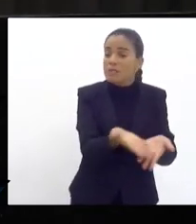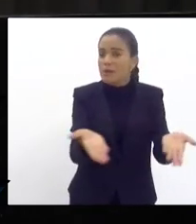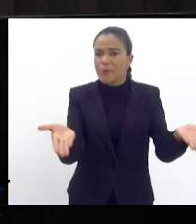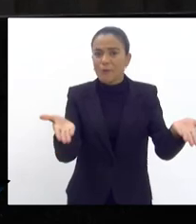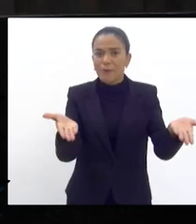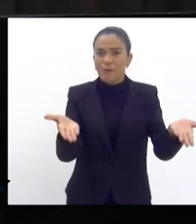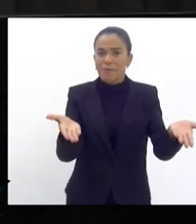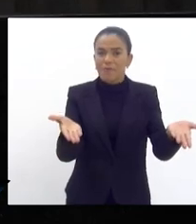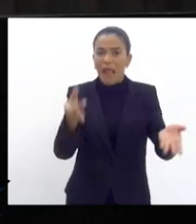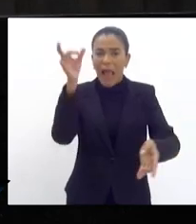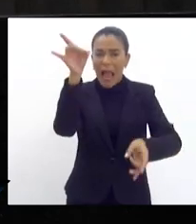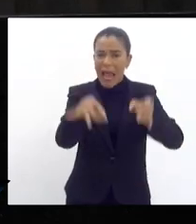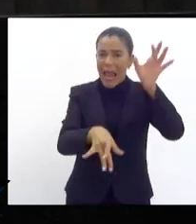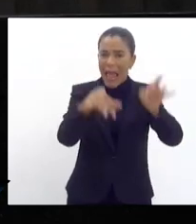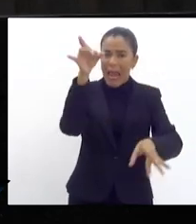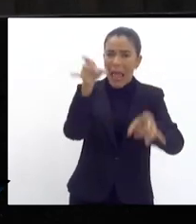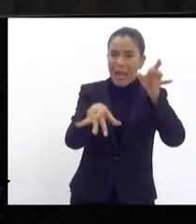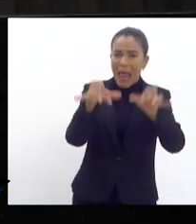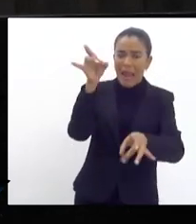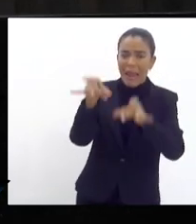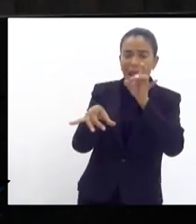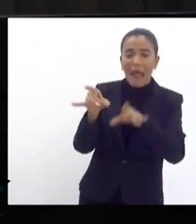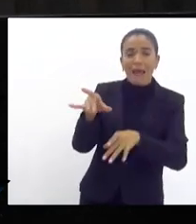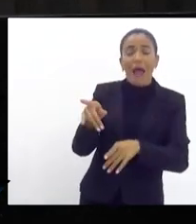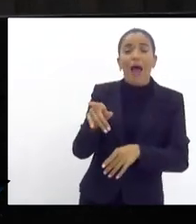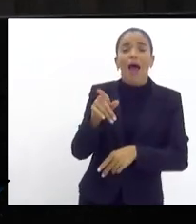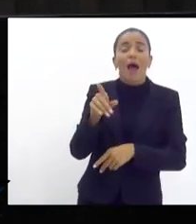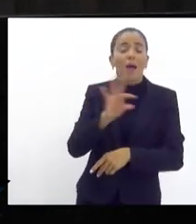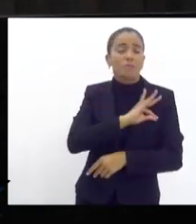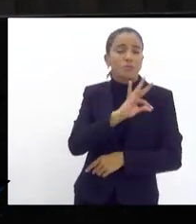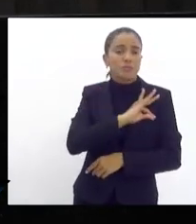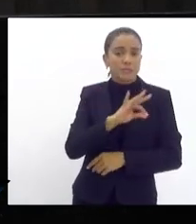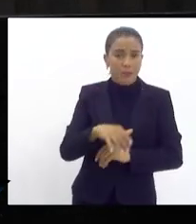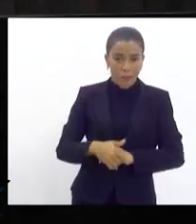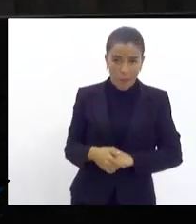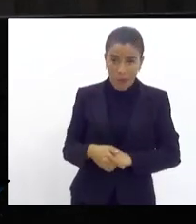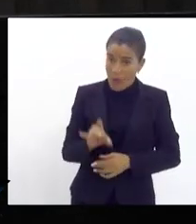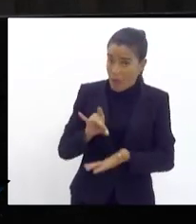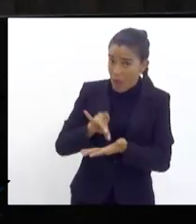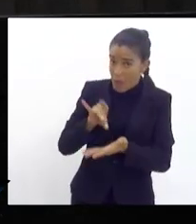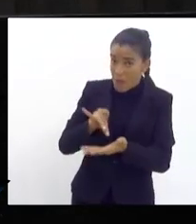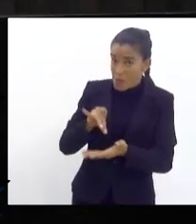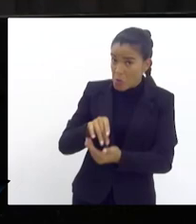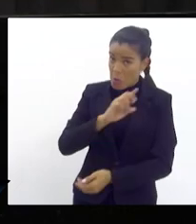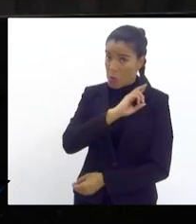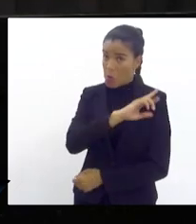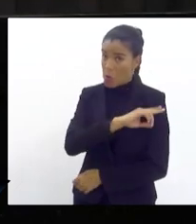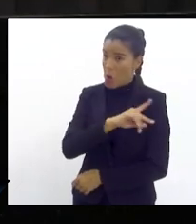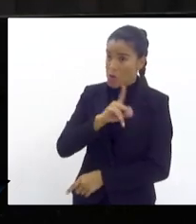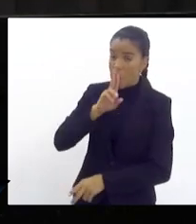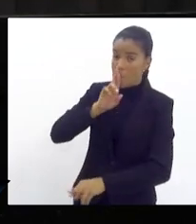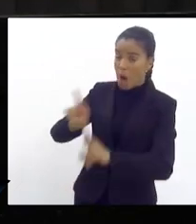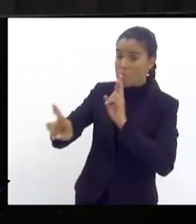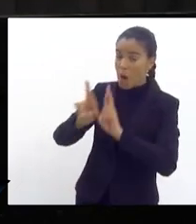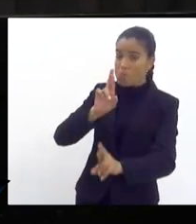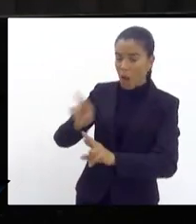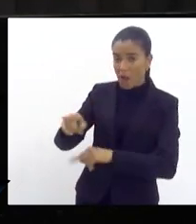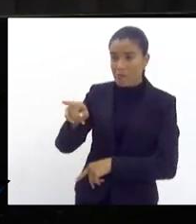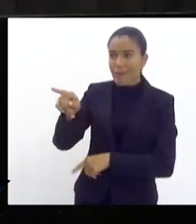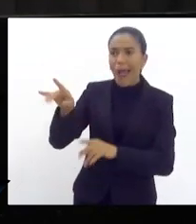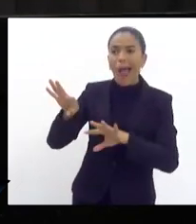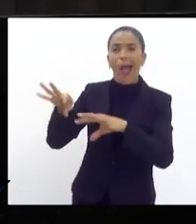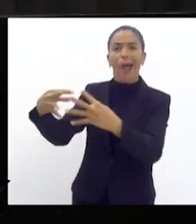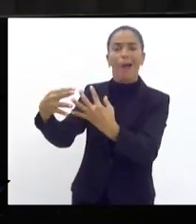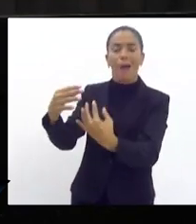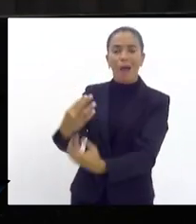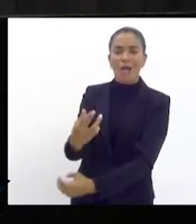deixar os policiais acuados onde eu vi o coronel ali realmente respondendo à altura e foi criticado porque jogou